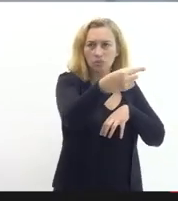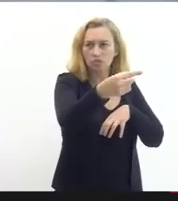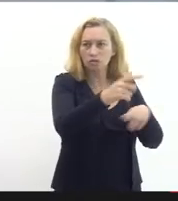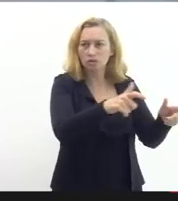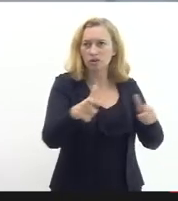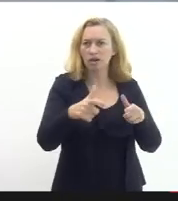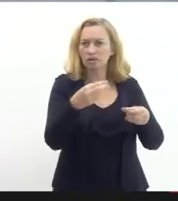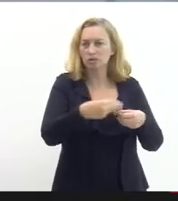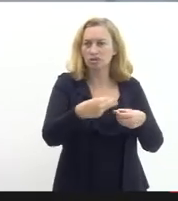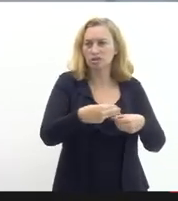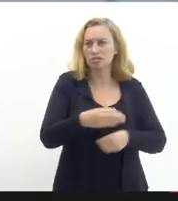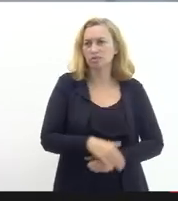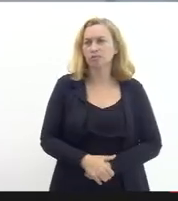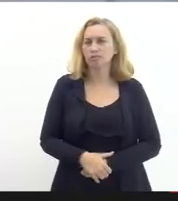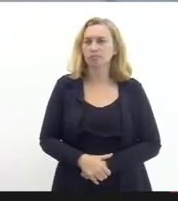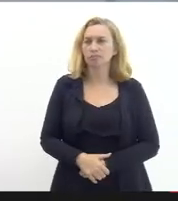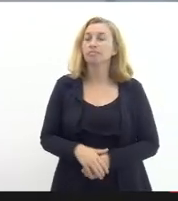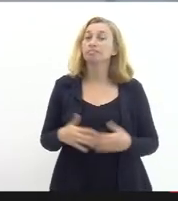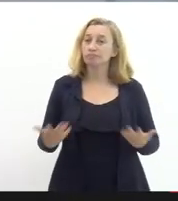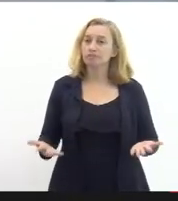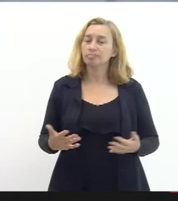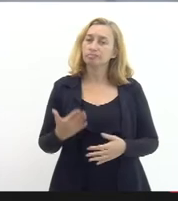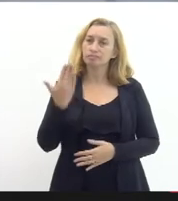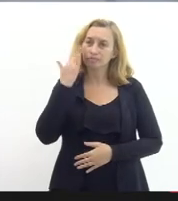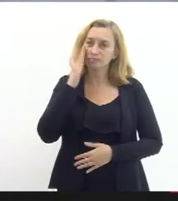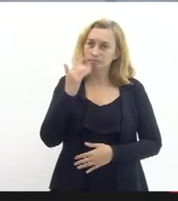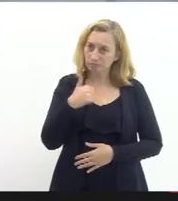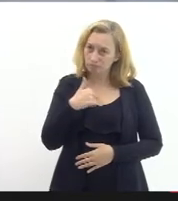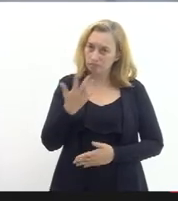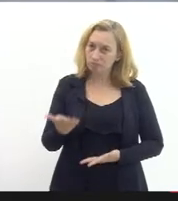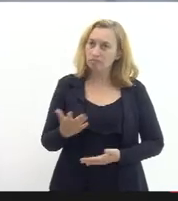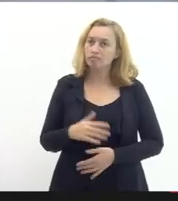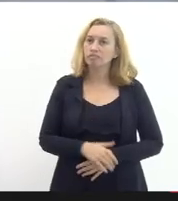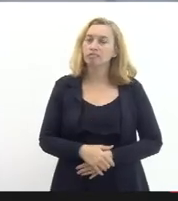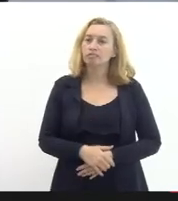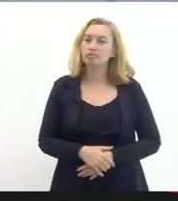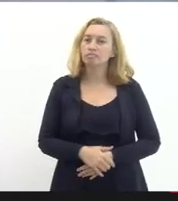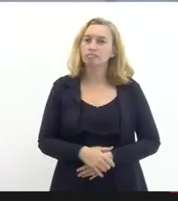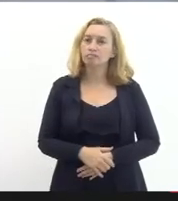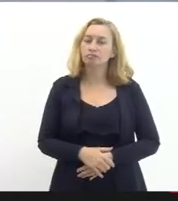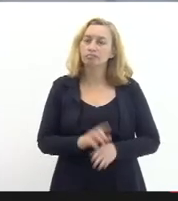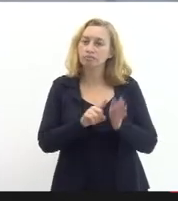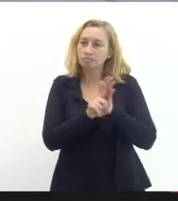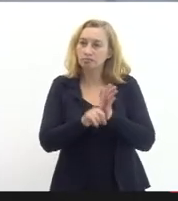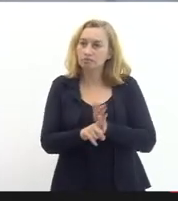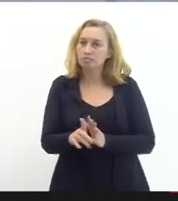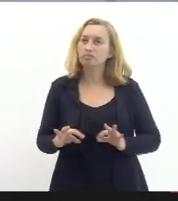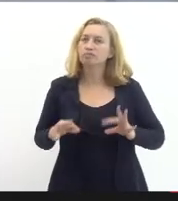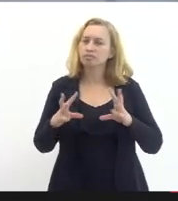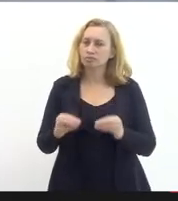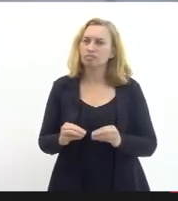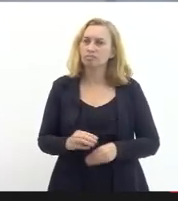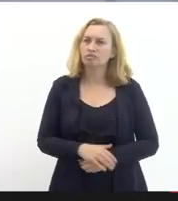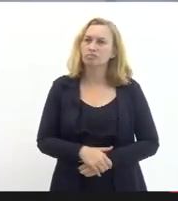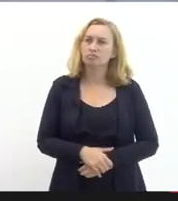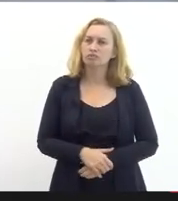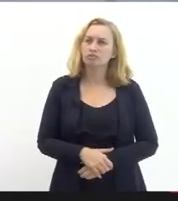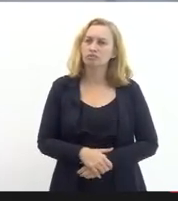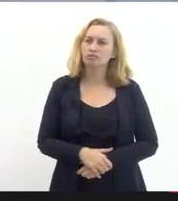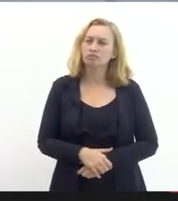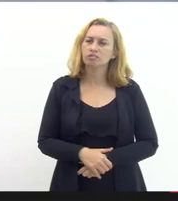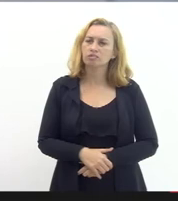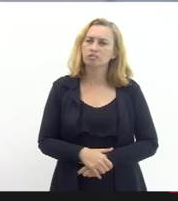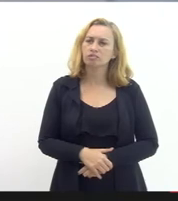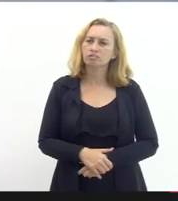Noroeste do Unense então entendo eu analisando os números eu entendo que